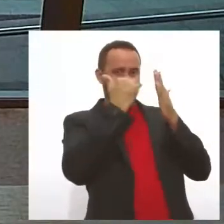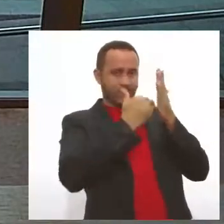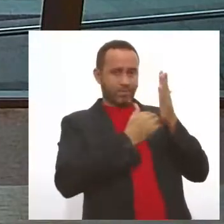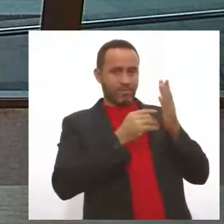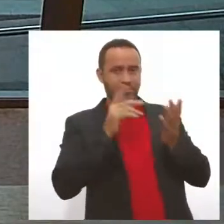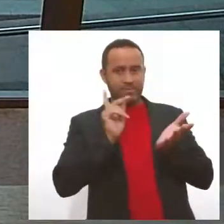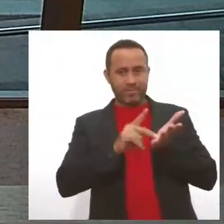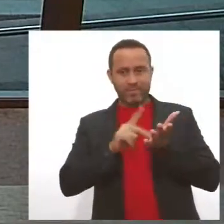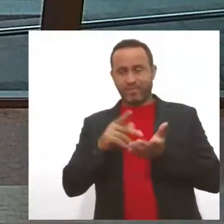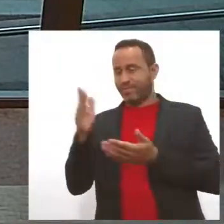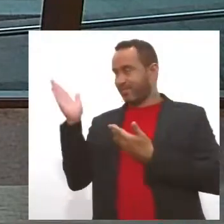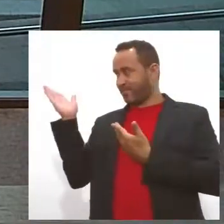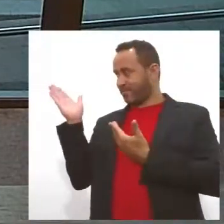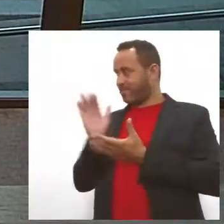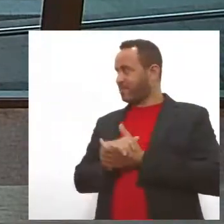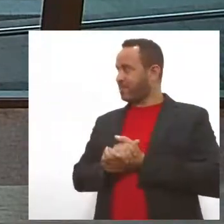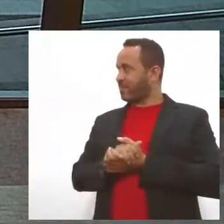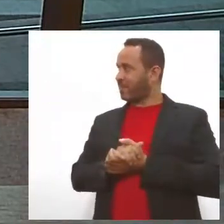Arícia? É com você.